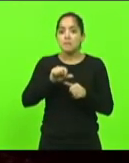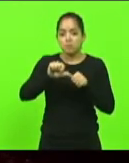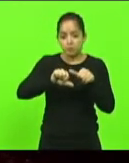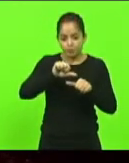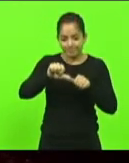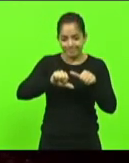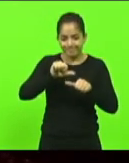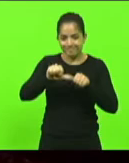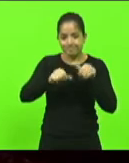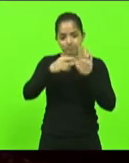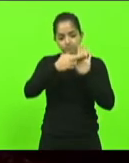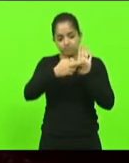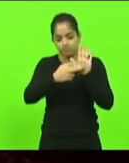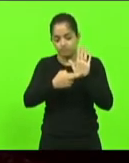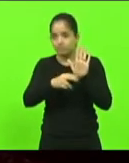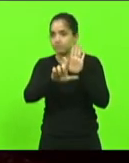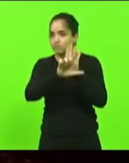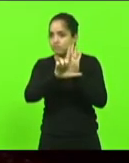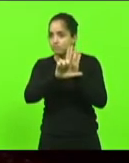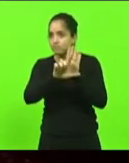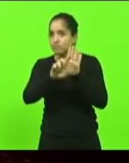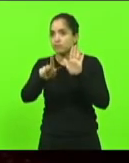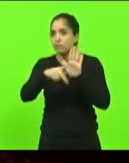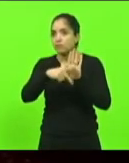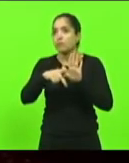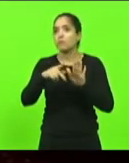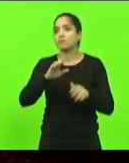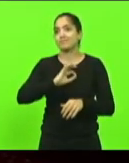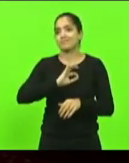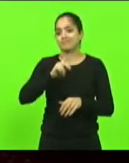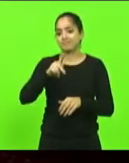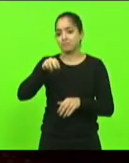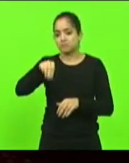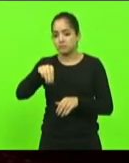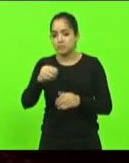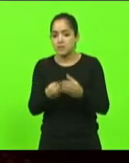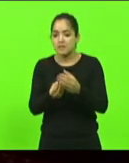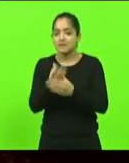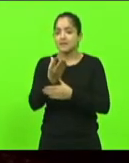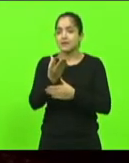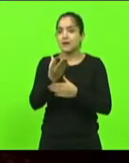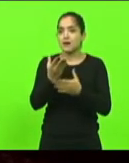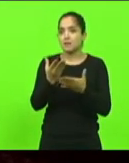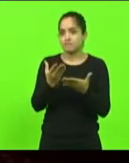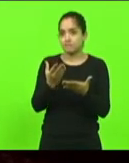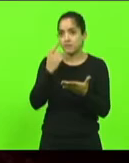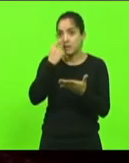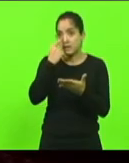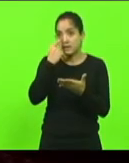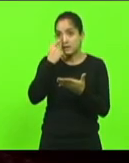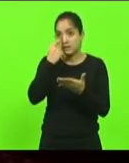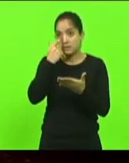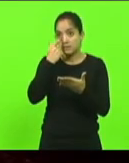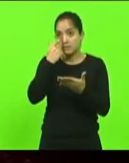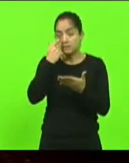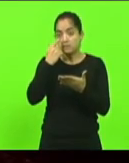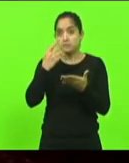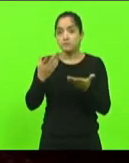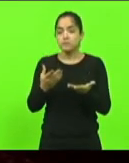Militar, na legislação da Polícia Militar, e se criar lá dentro uma condecoração